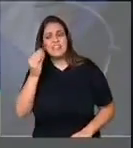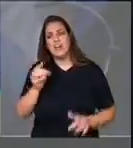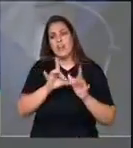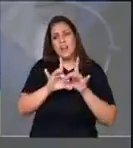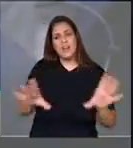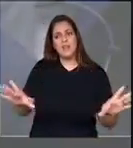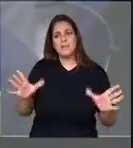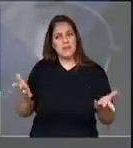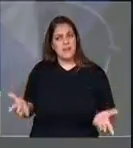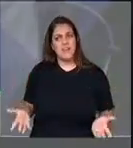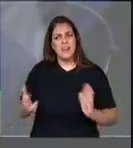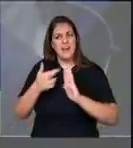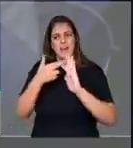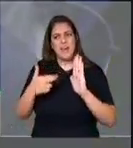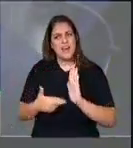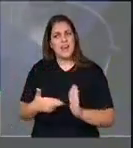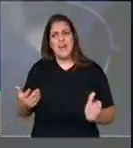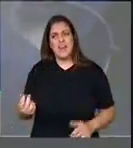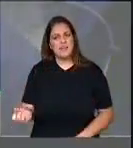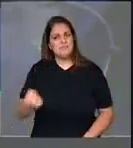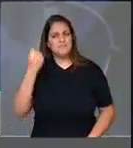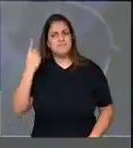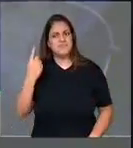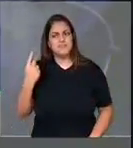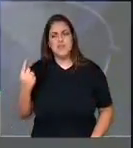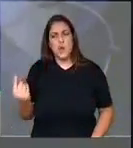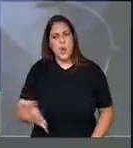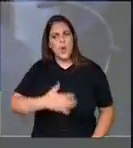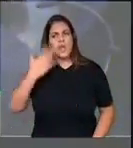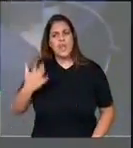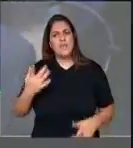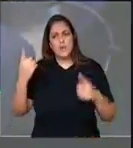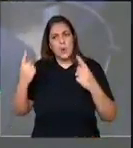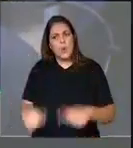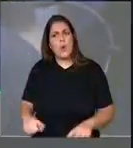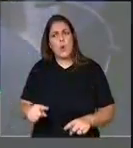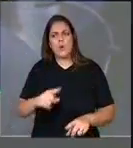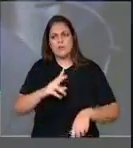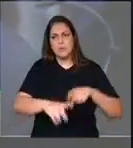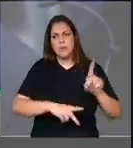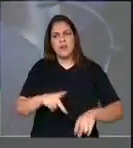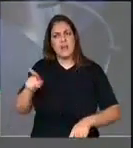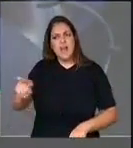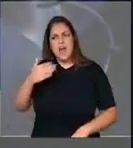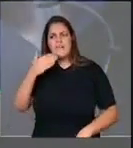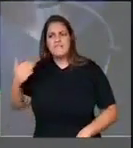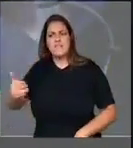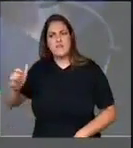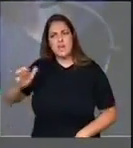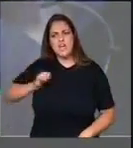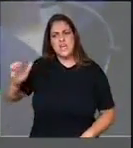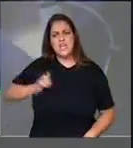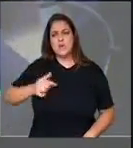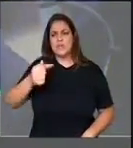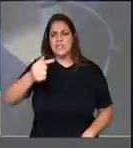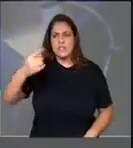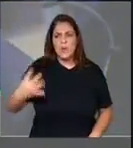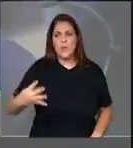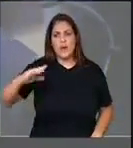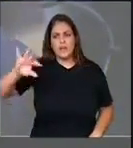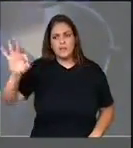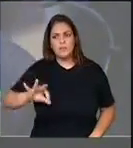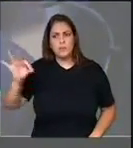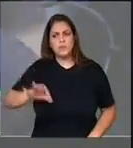legalidade a uma grande articulação em favor de quem domina 74%